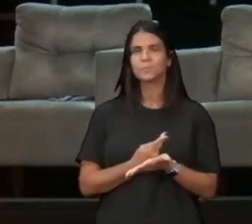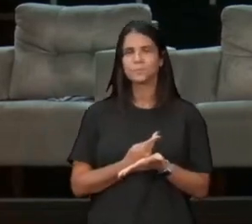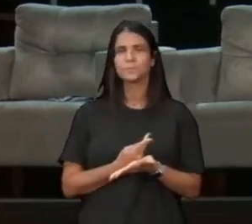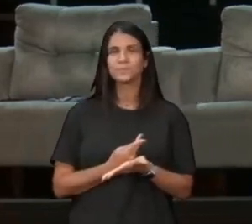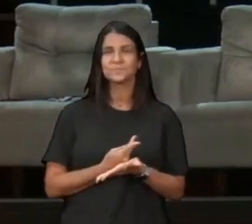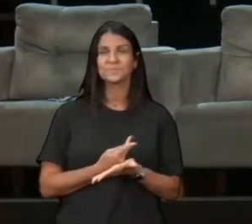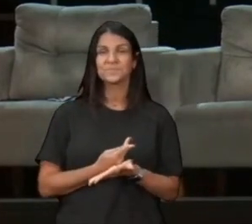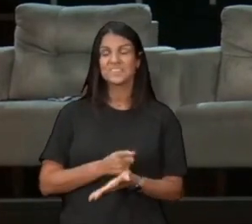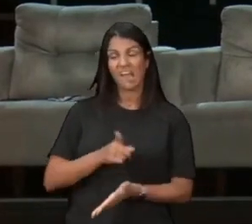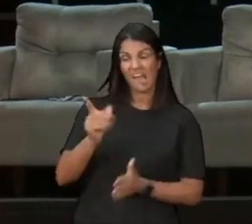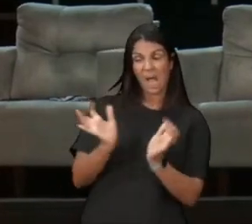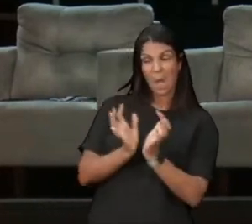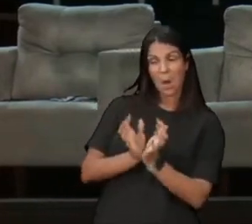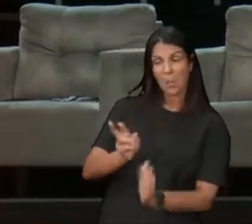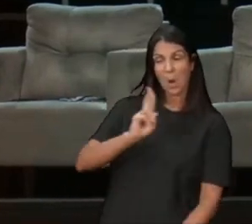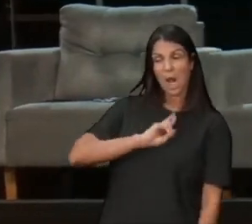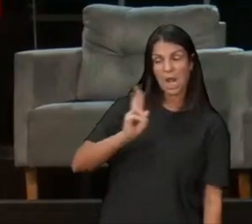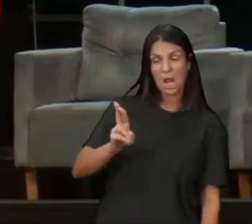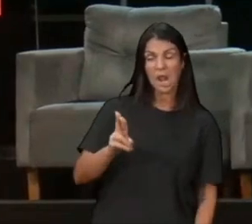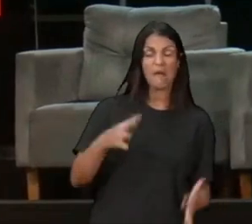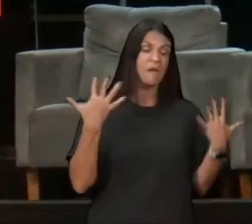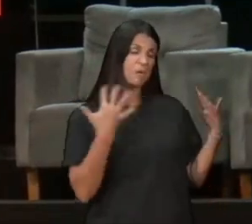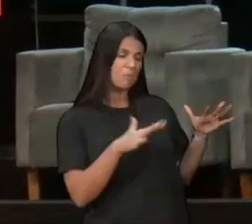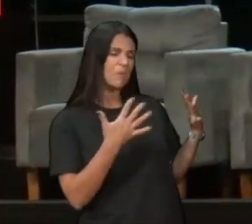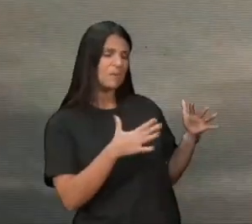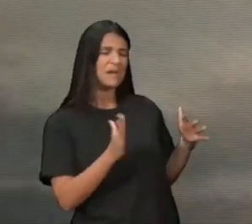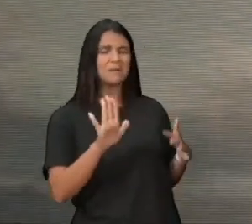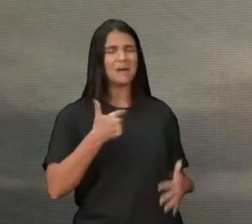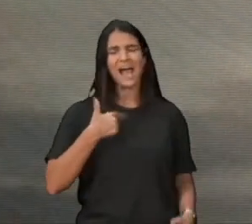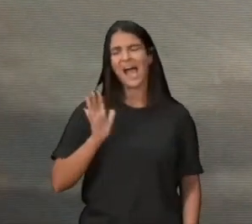eles acham que eu sou bom demais, mas, eu sei quem eu sou,